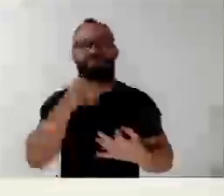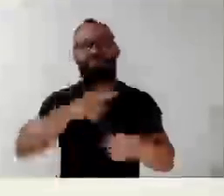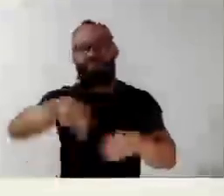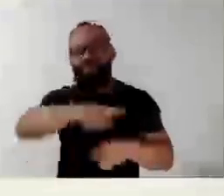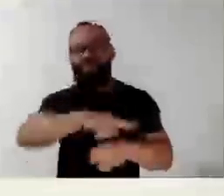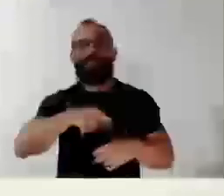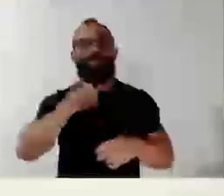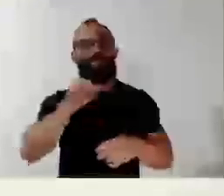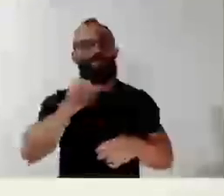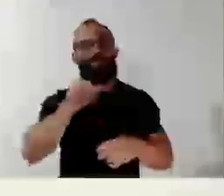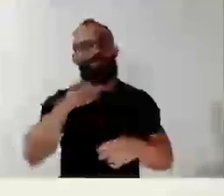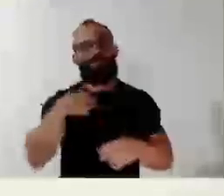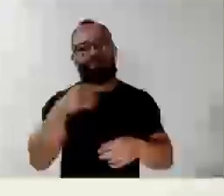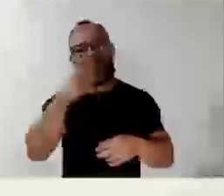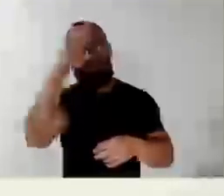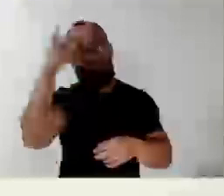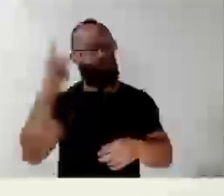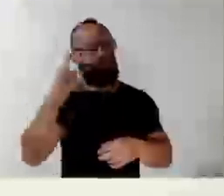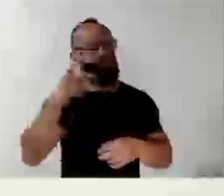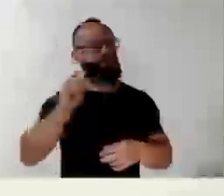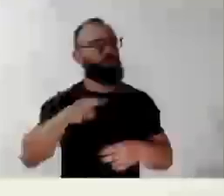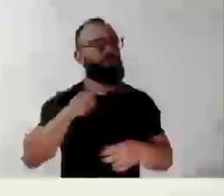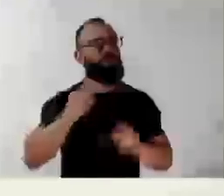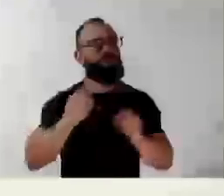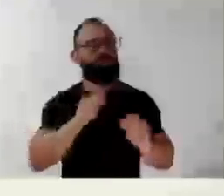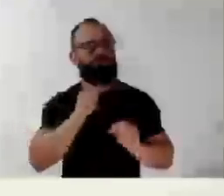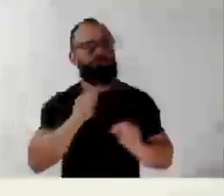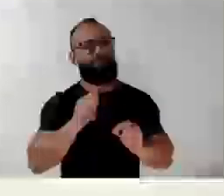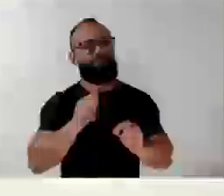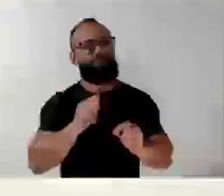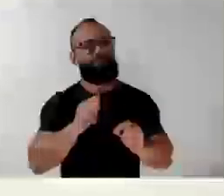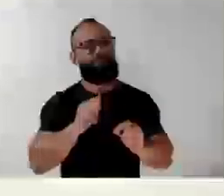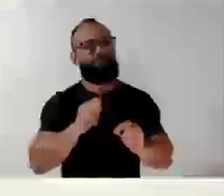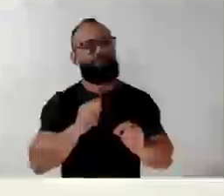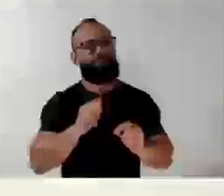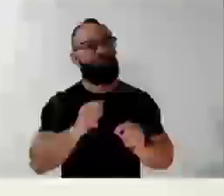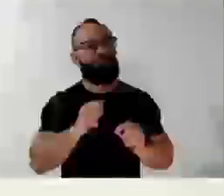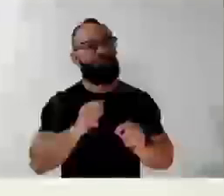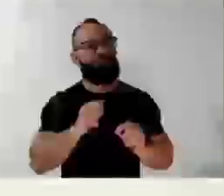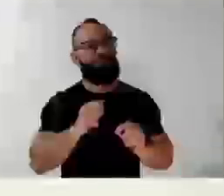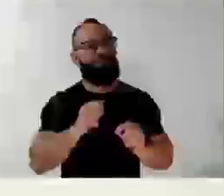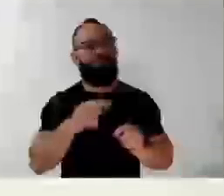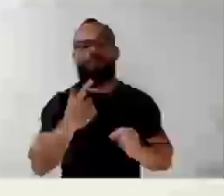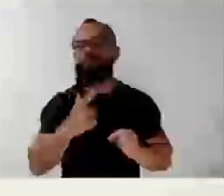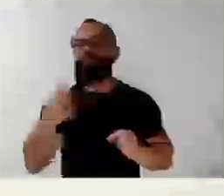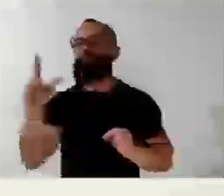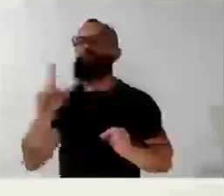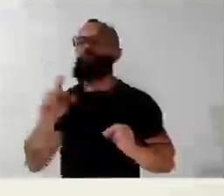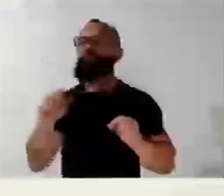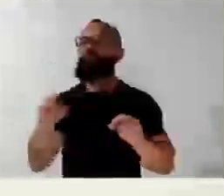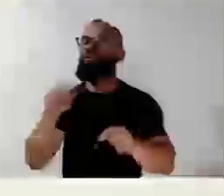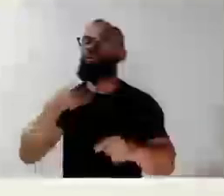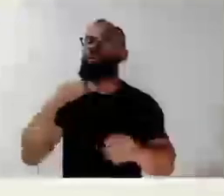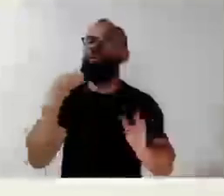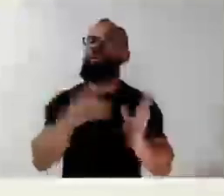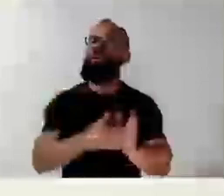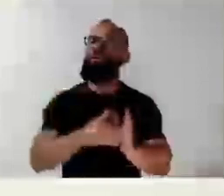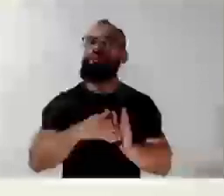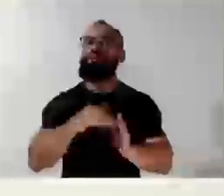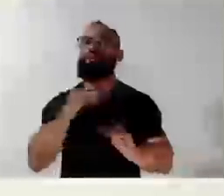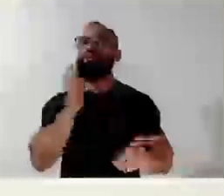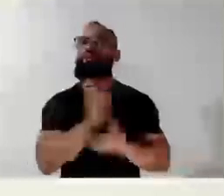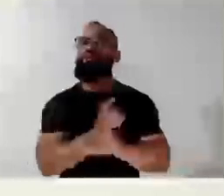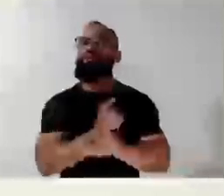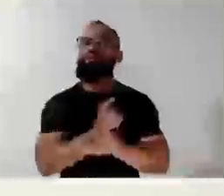nosso município, que estão aí à mercê de... de um lado e outro, e outros que... até para o encontro, hoje estamos fazendo lá no Sindicato dos